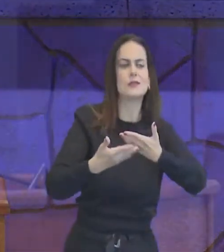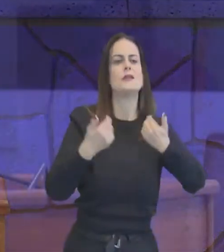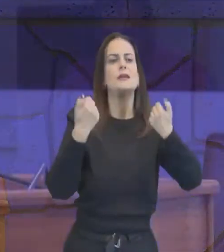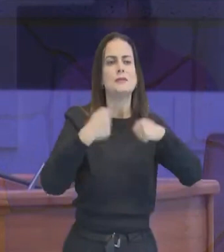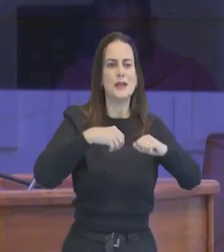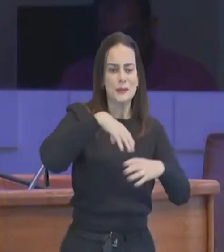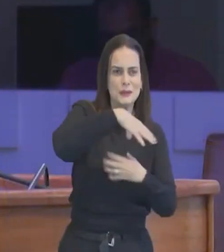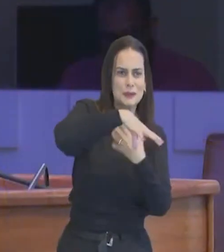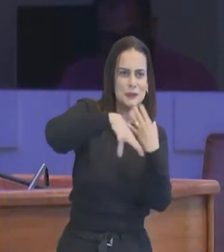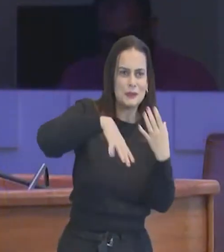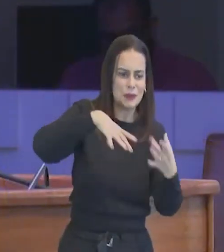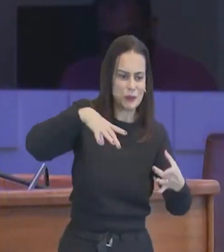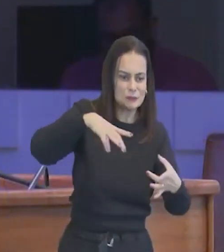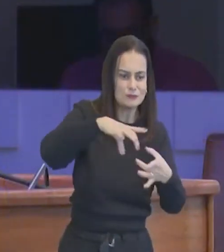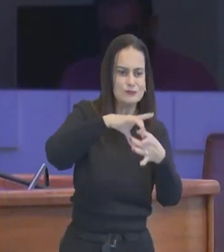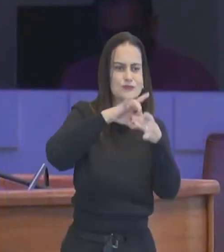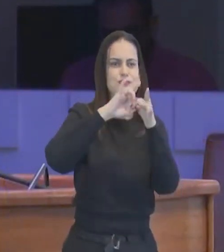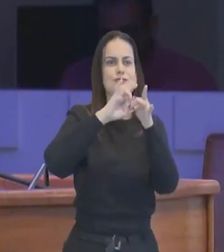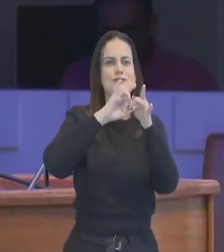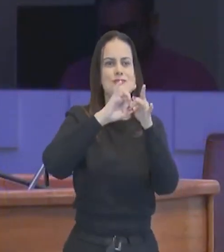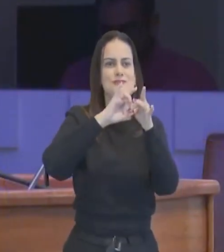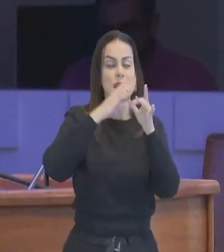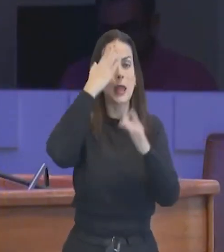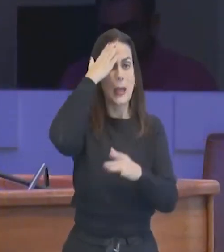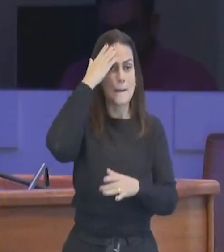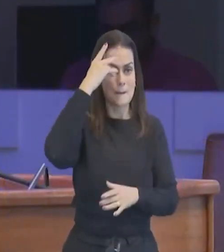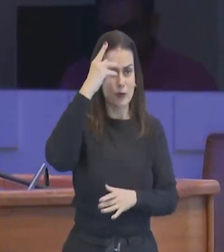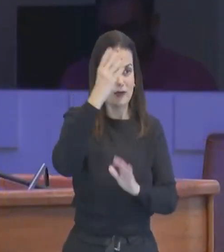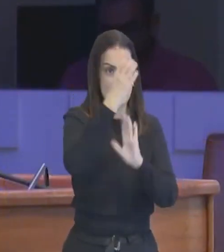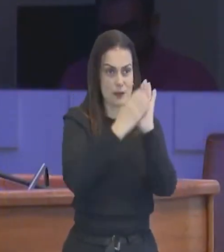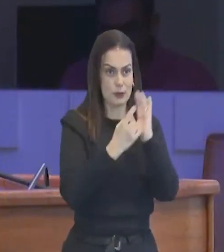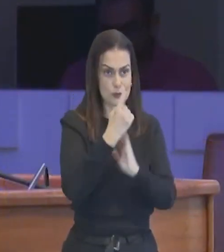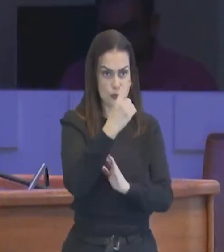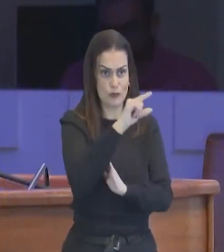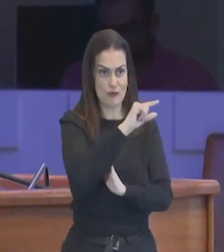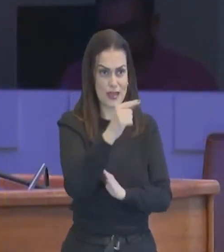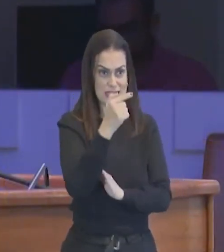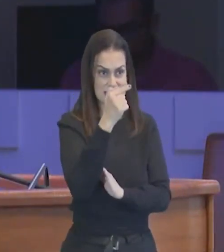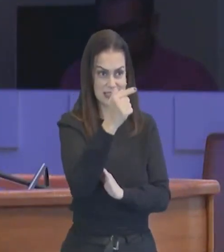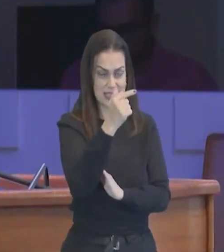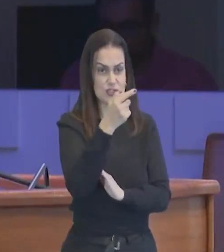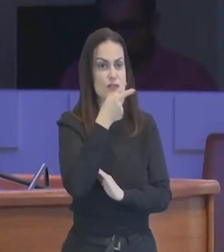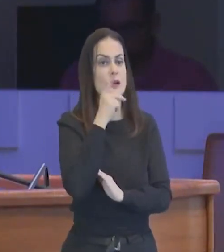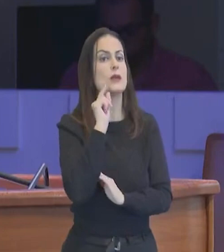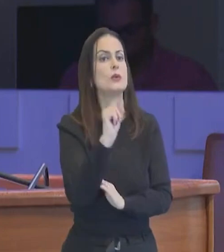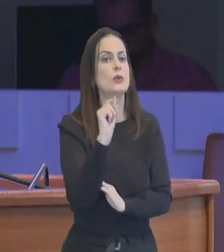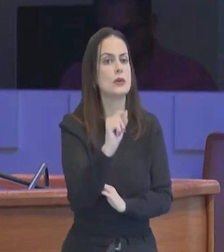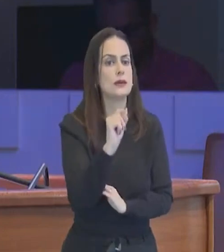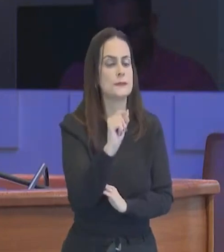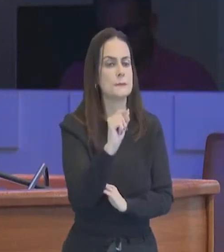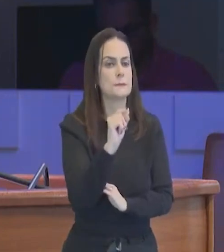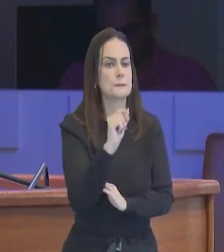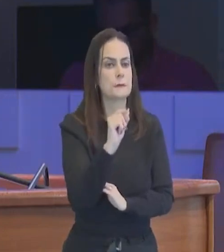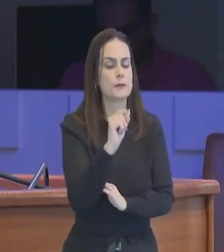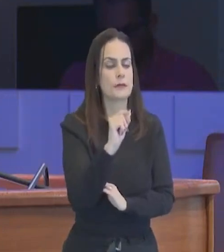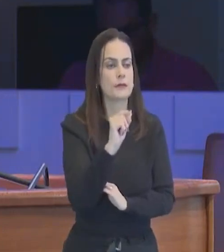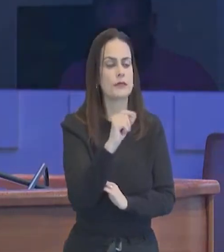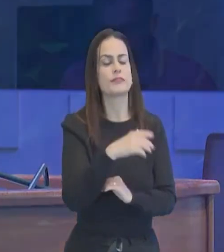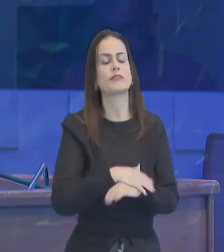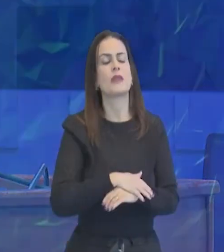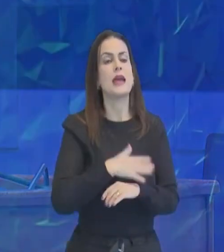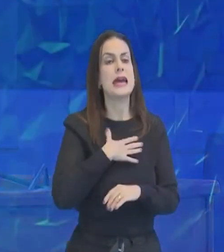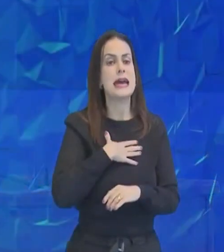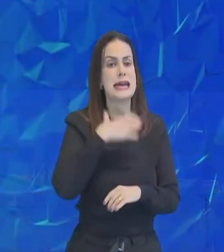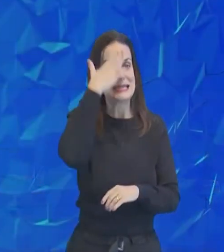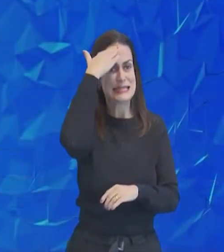uns aos outros, provérbios capítulo 1, do verso 1 ao 7, veja aqui comigo, provérbios de Salomão, filho de Davi,